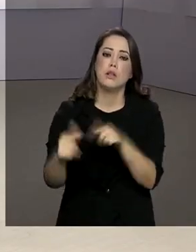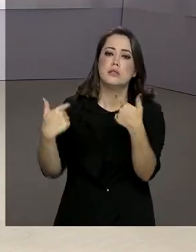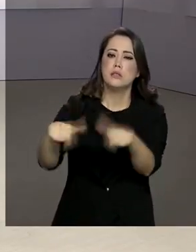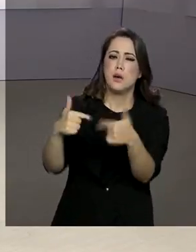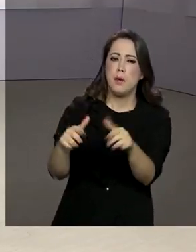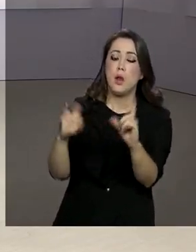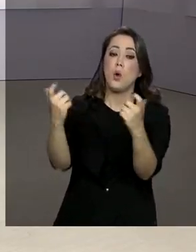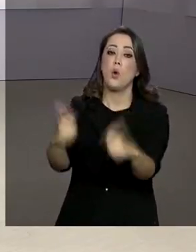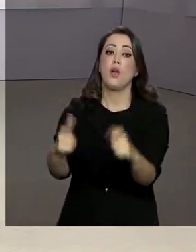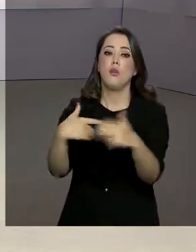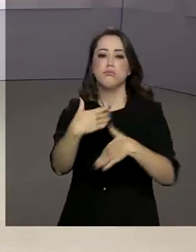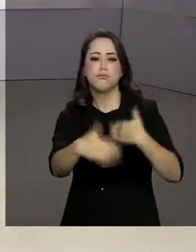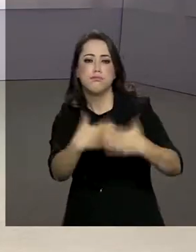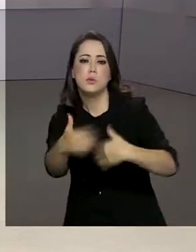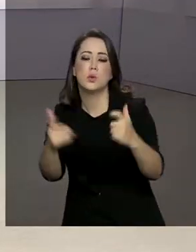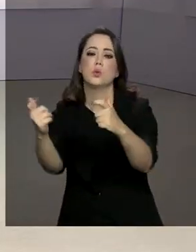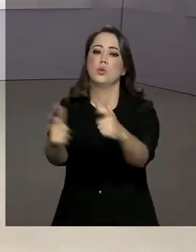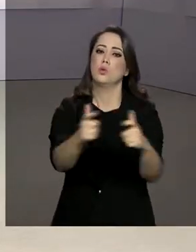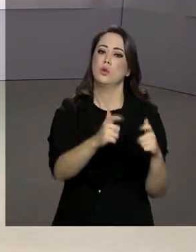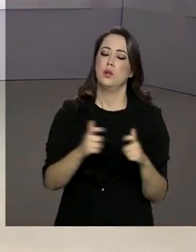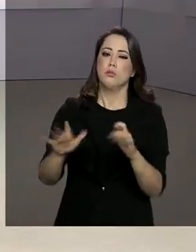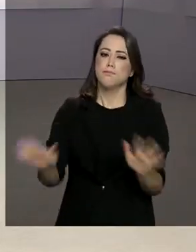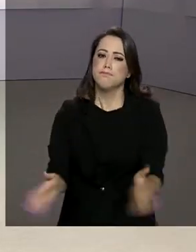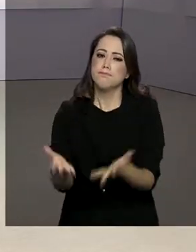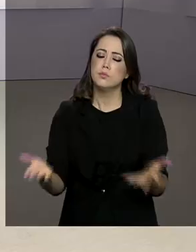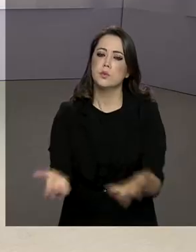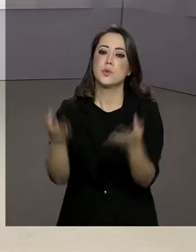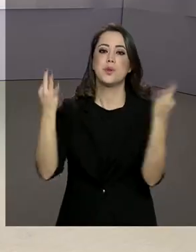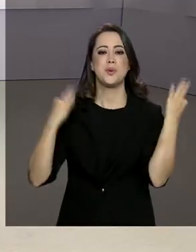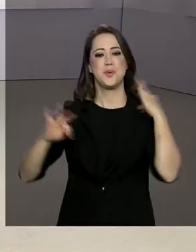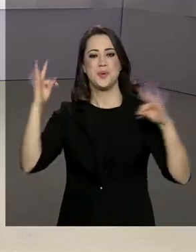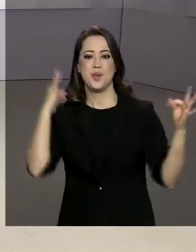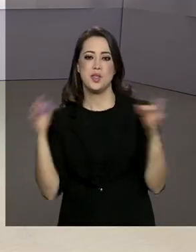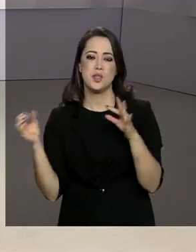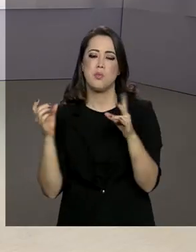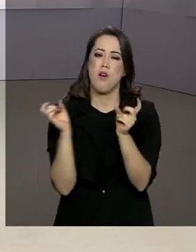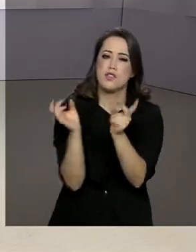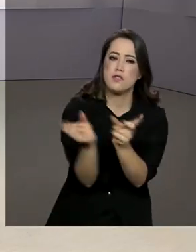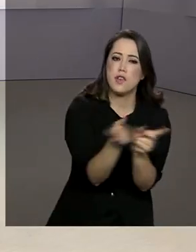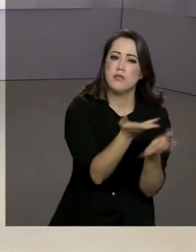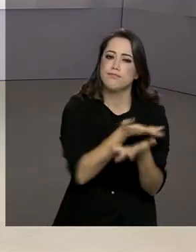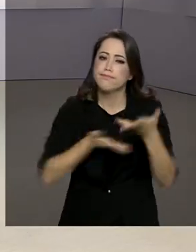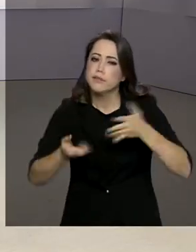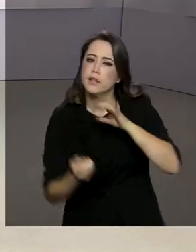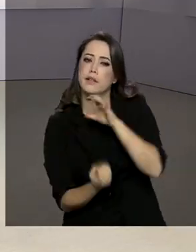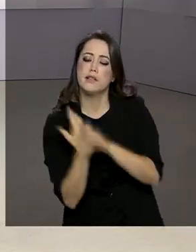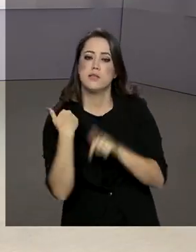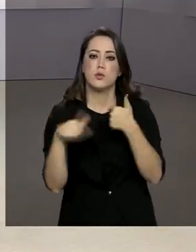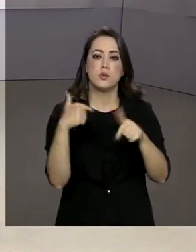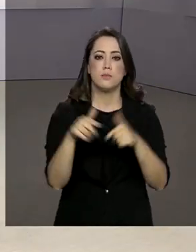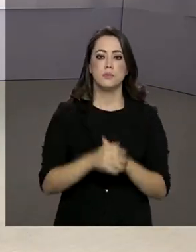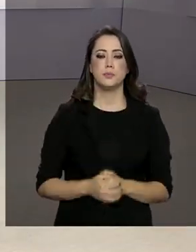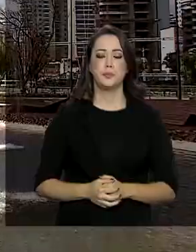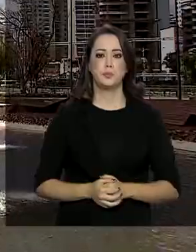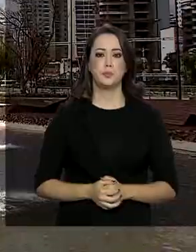funcionar como polo de desenvolvimento regional, impulsionando o turismo, comércio e a geração de empregos.